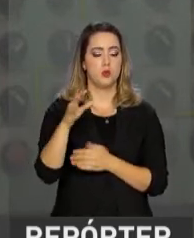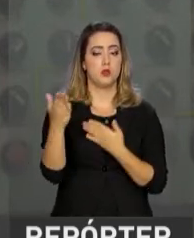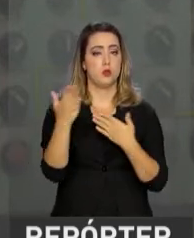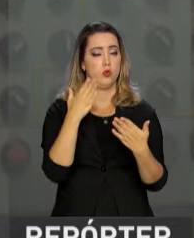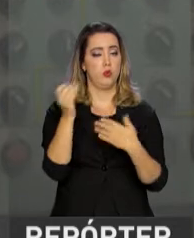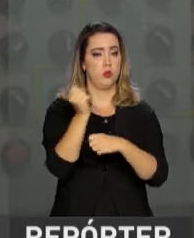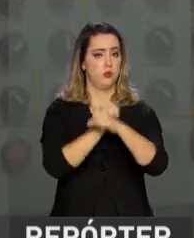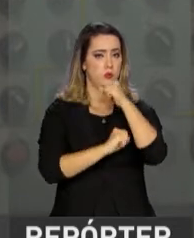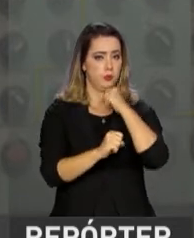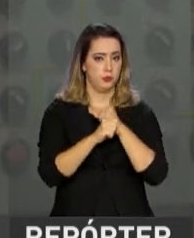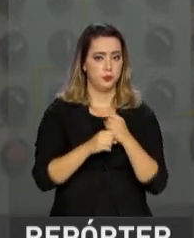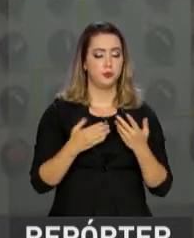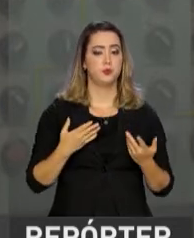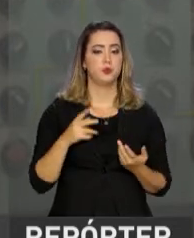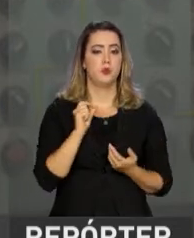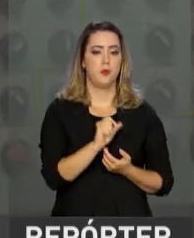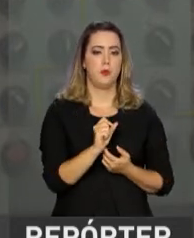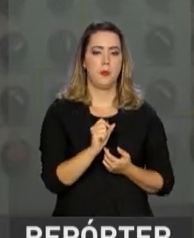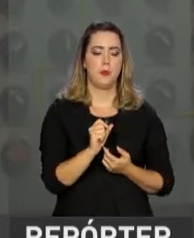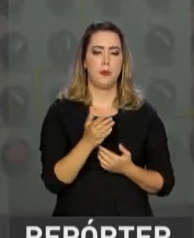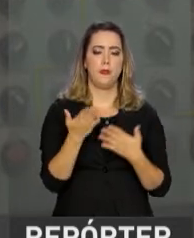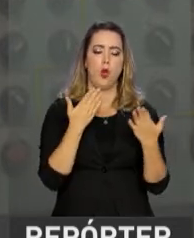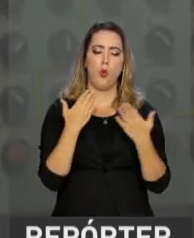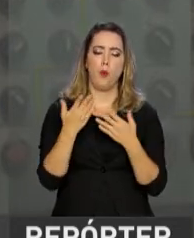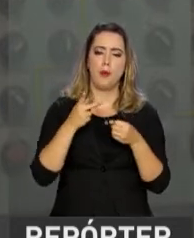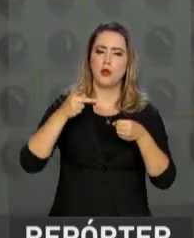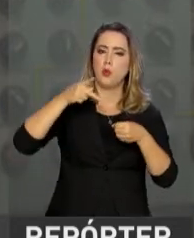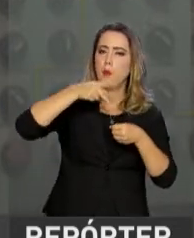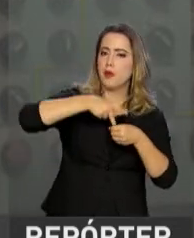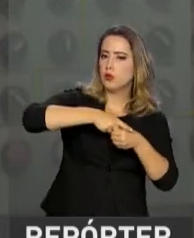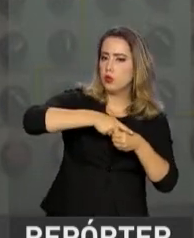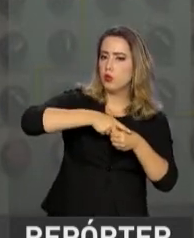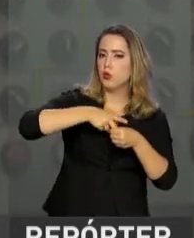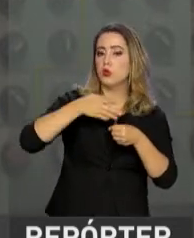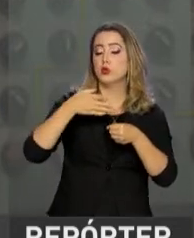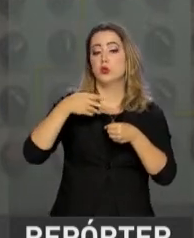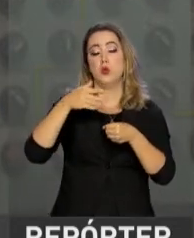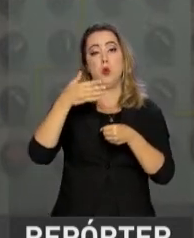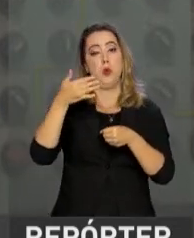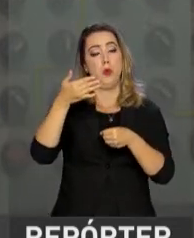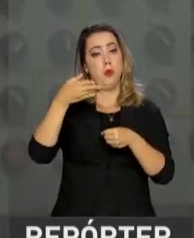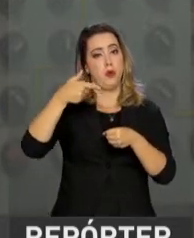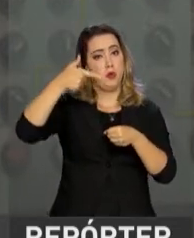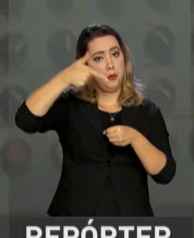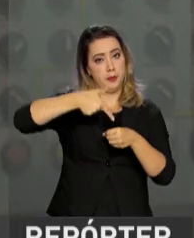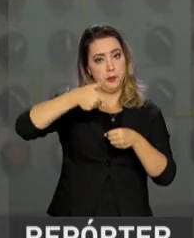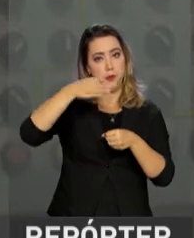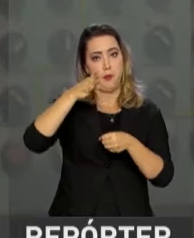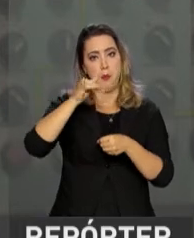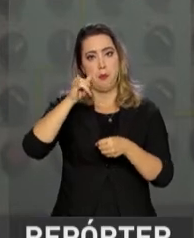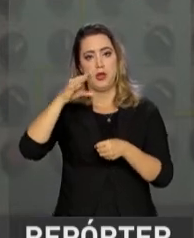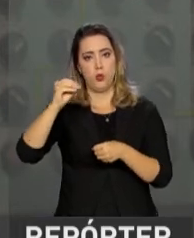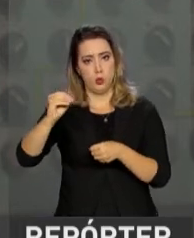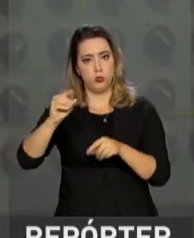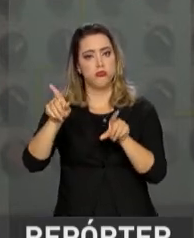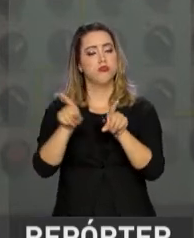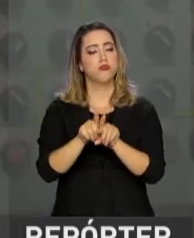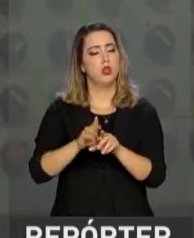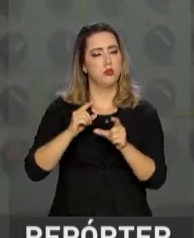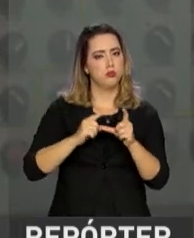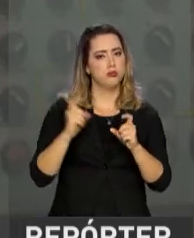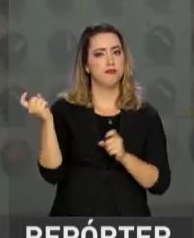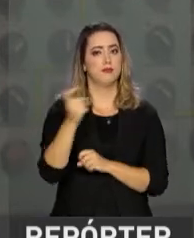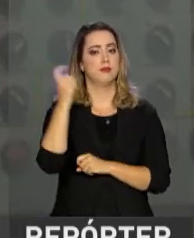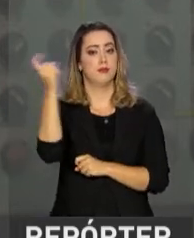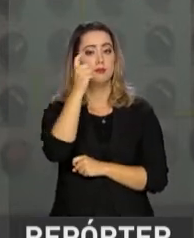2016. De agosto para setembro de 2017, a indústria de petróleo e biocombustíveis também teve alta,